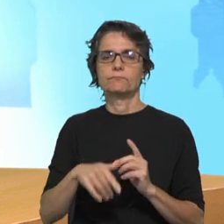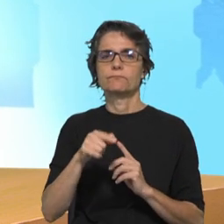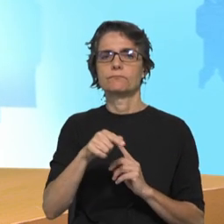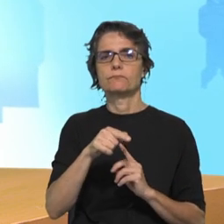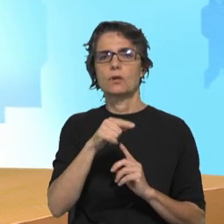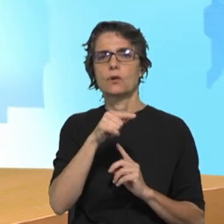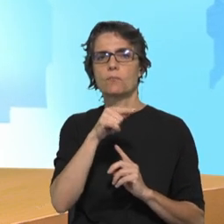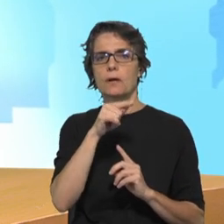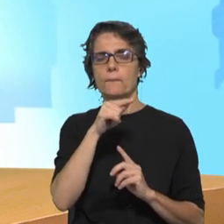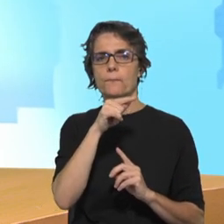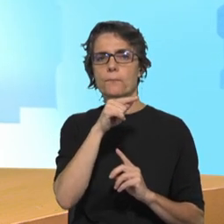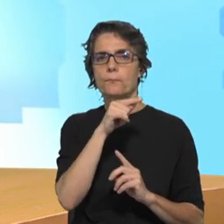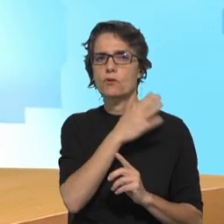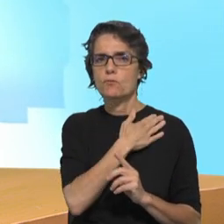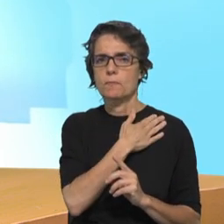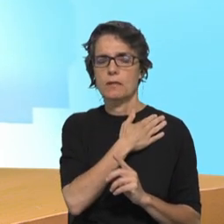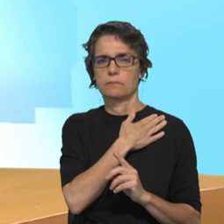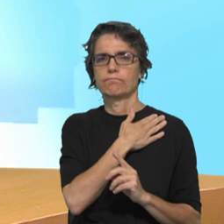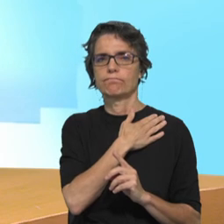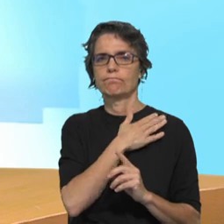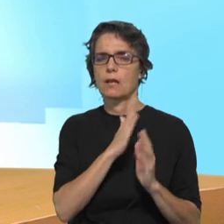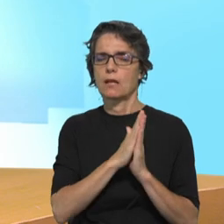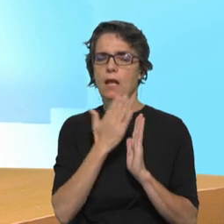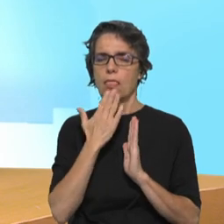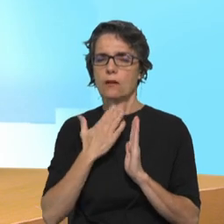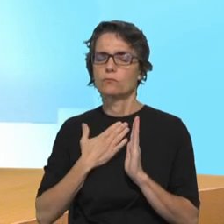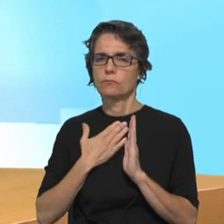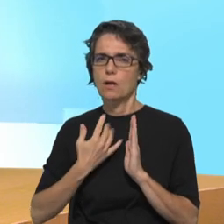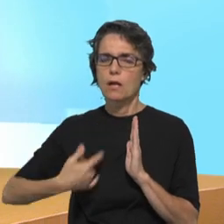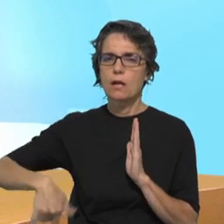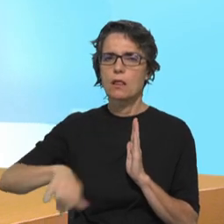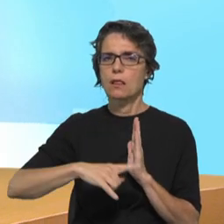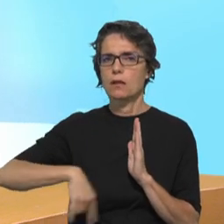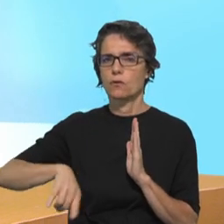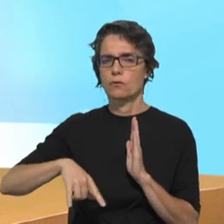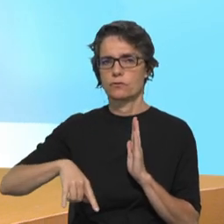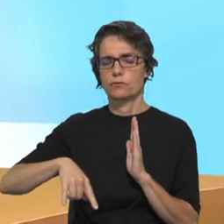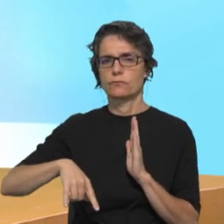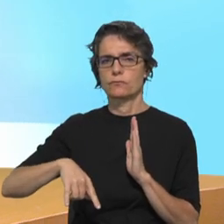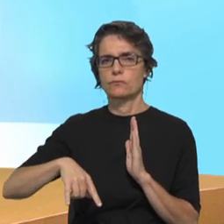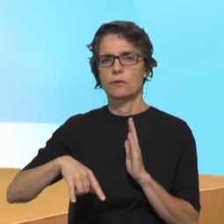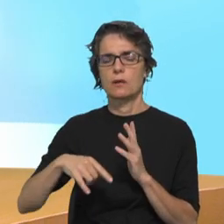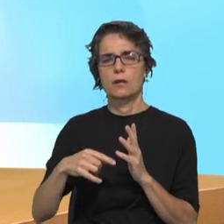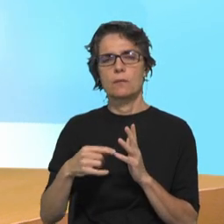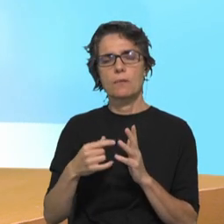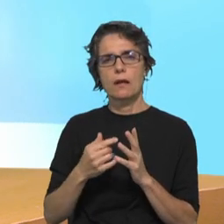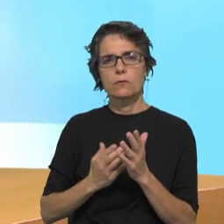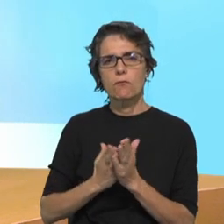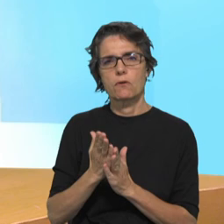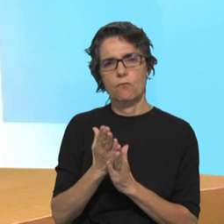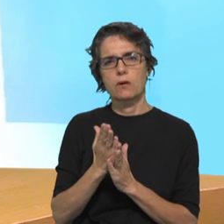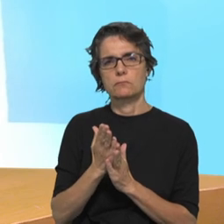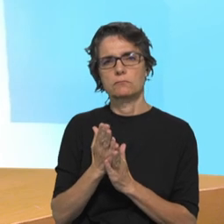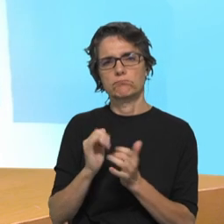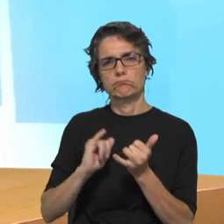esta identidade de uma associação nascida no seio da Igreja e que hoje continua